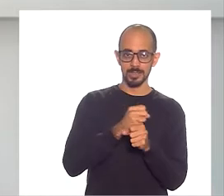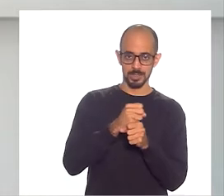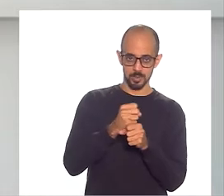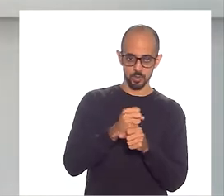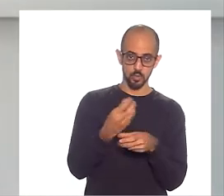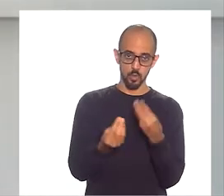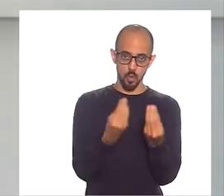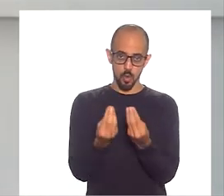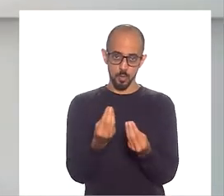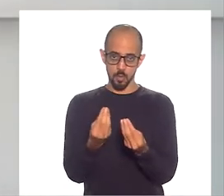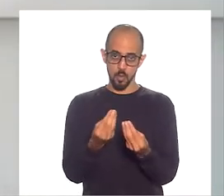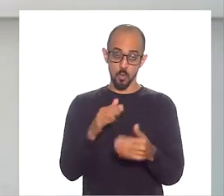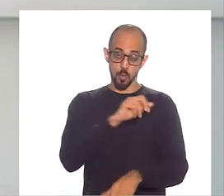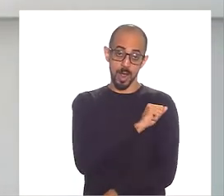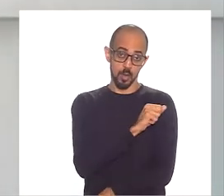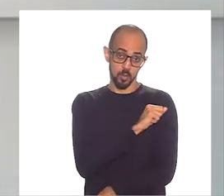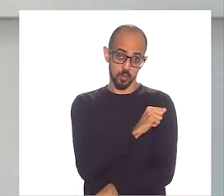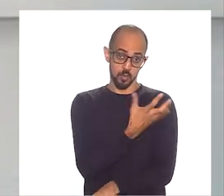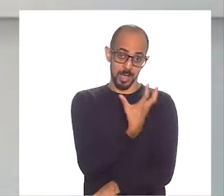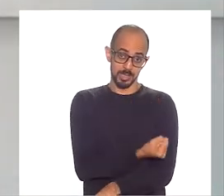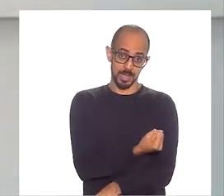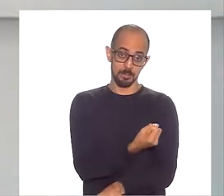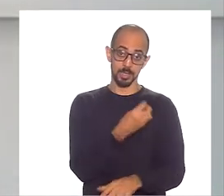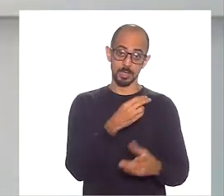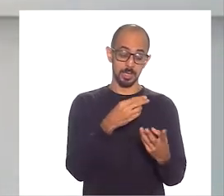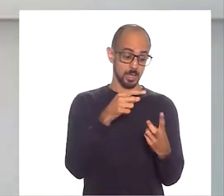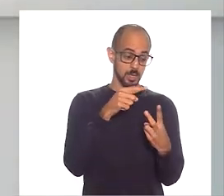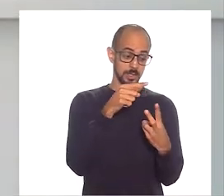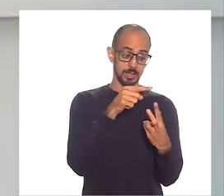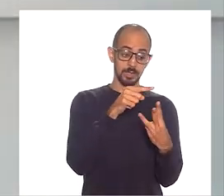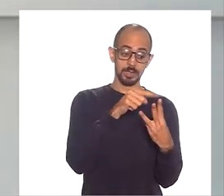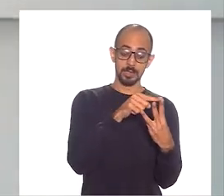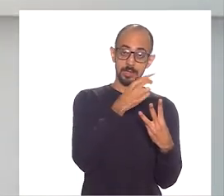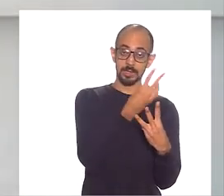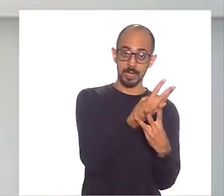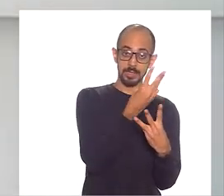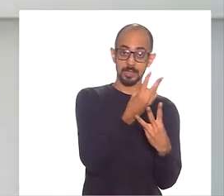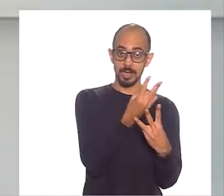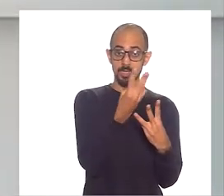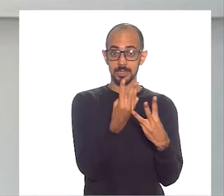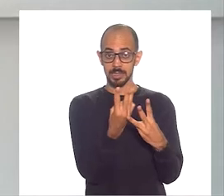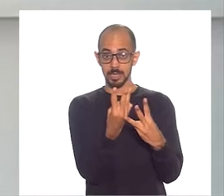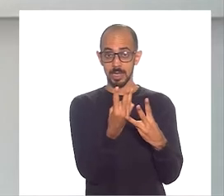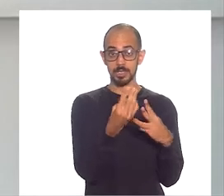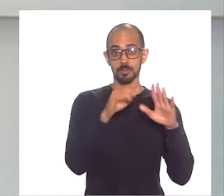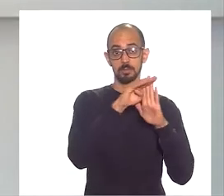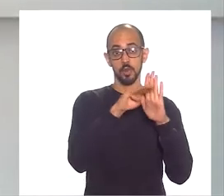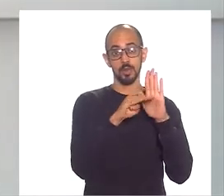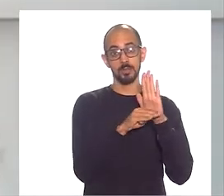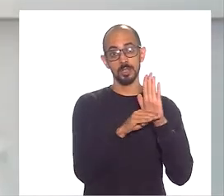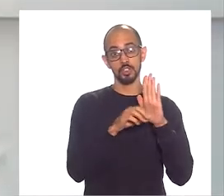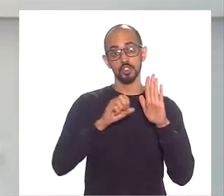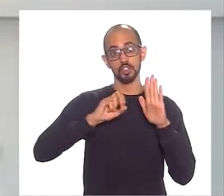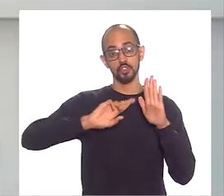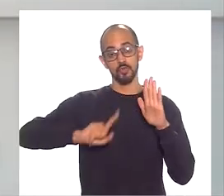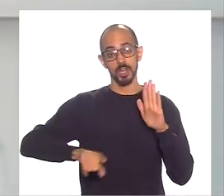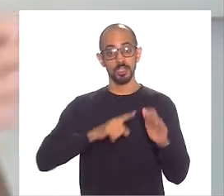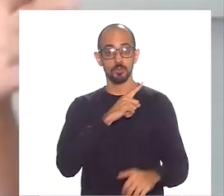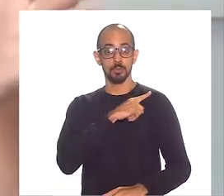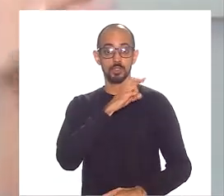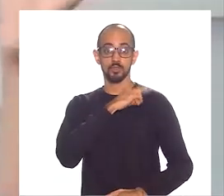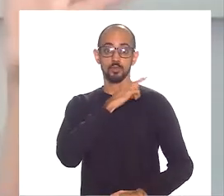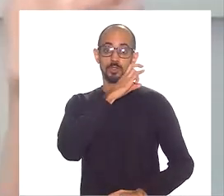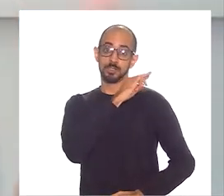o aluno do ensino médio recebe três programas no primeiro ano, mais três no segundo e mais três no terceiro. Dessa forma,